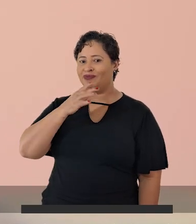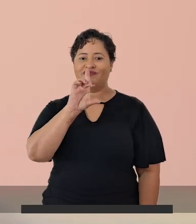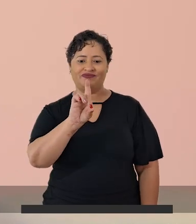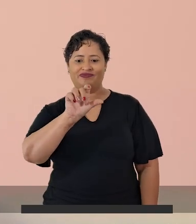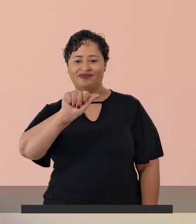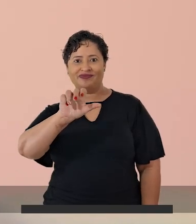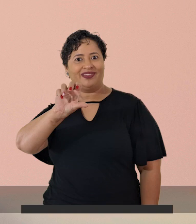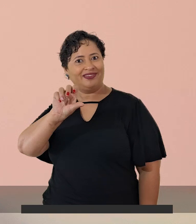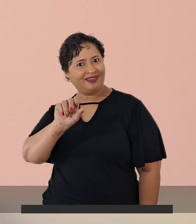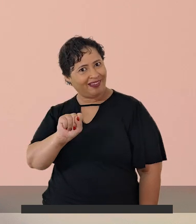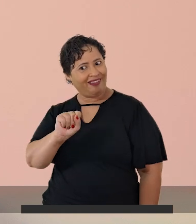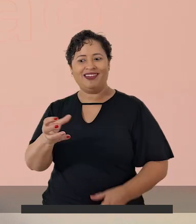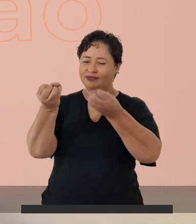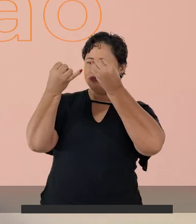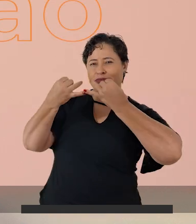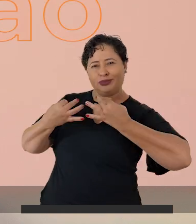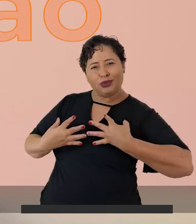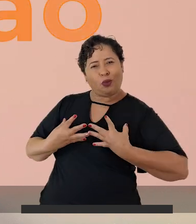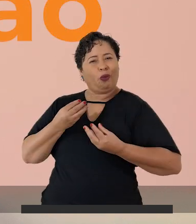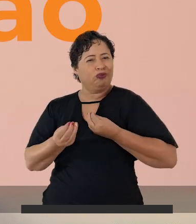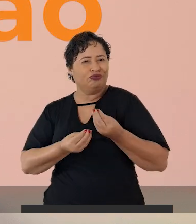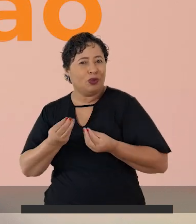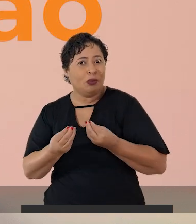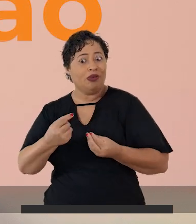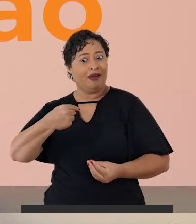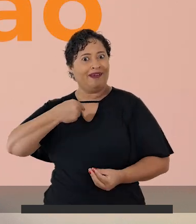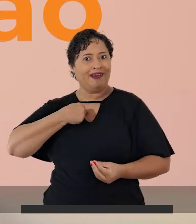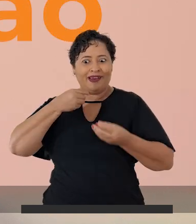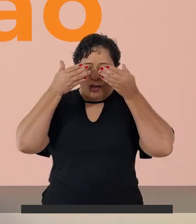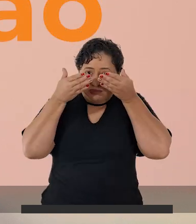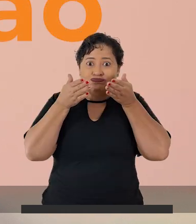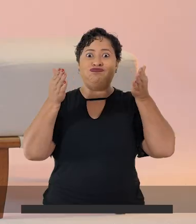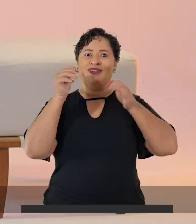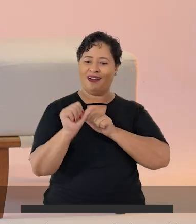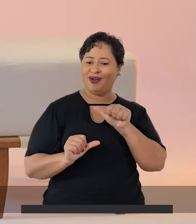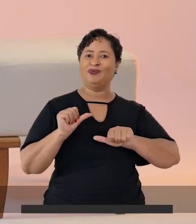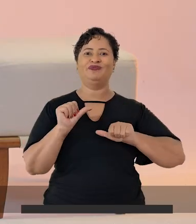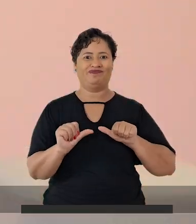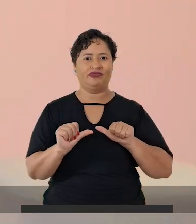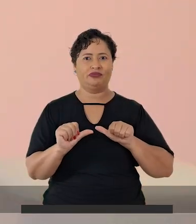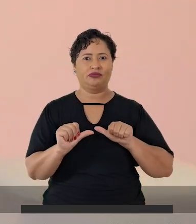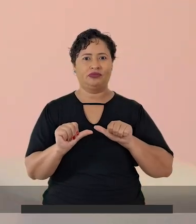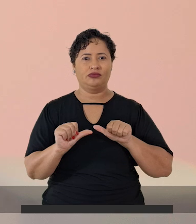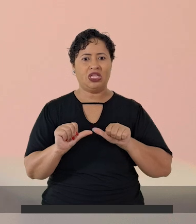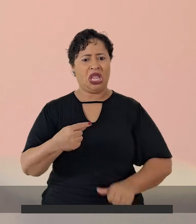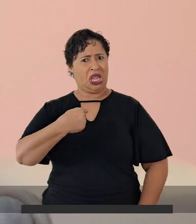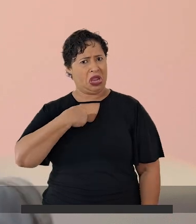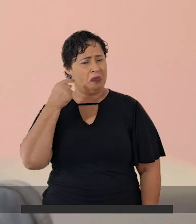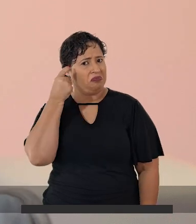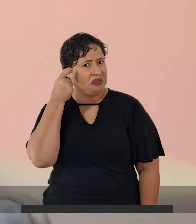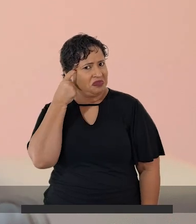DAS, que ela estava lá, me explicou certinho como era. E ali a minha visão totalmente foi transformada. Para mim, quem procurava